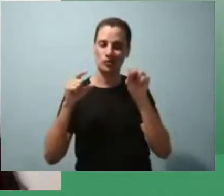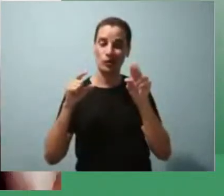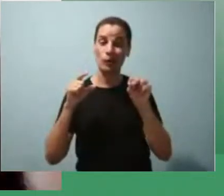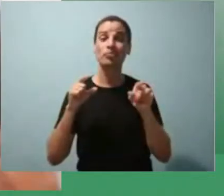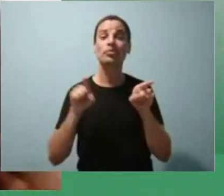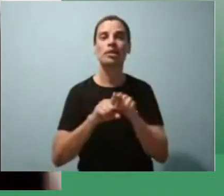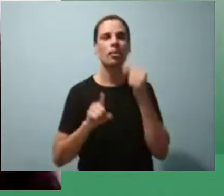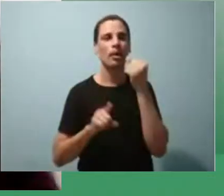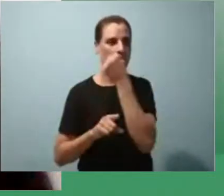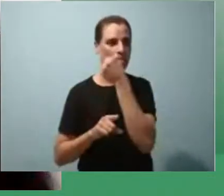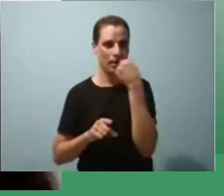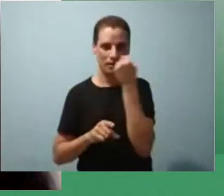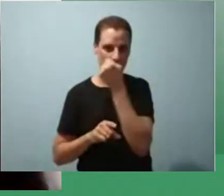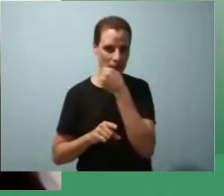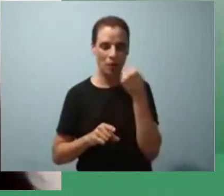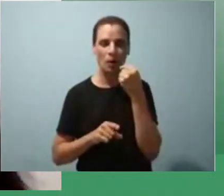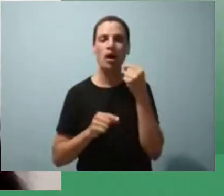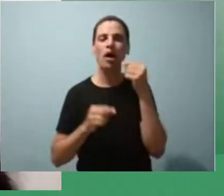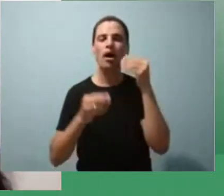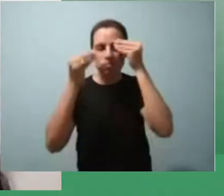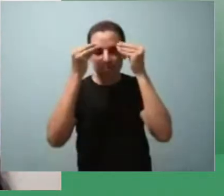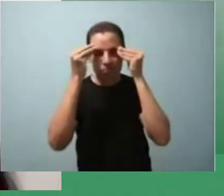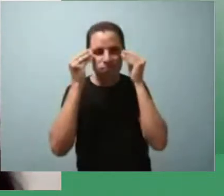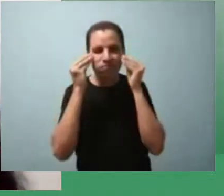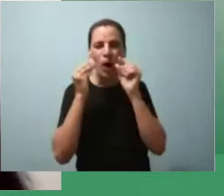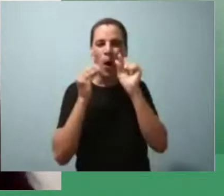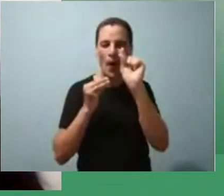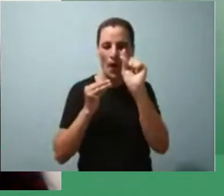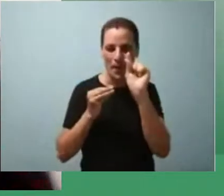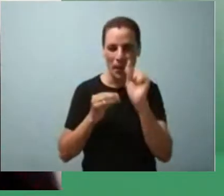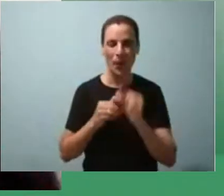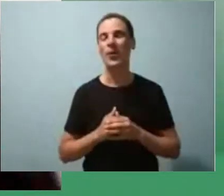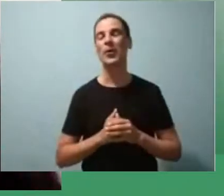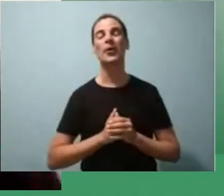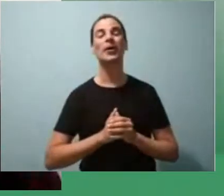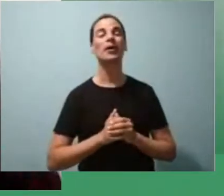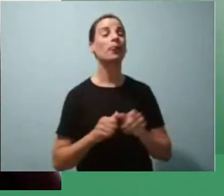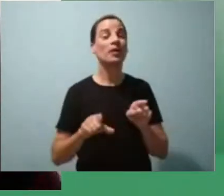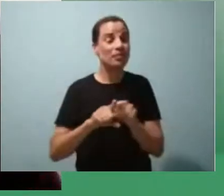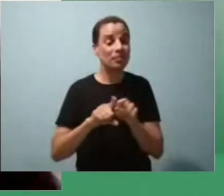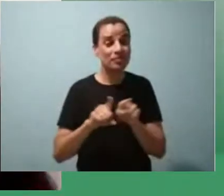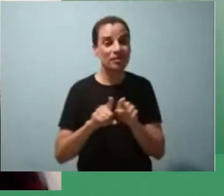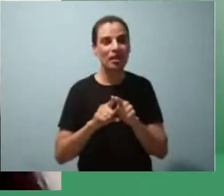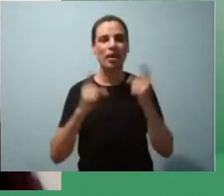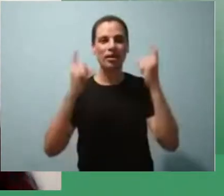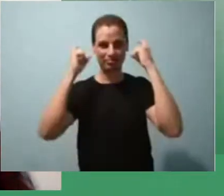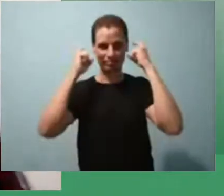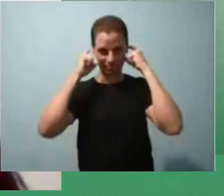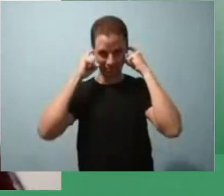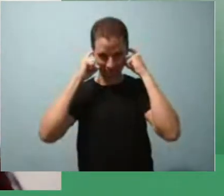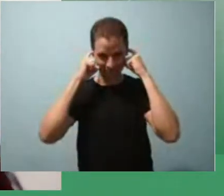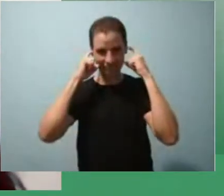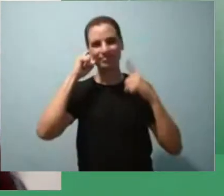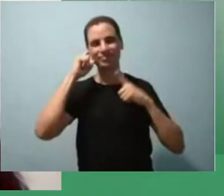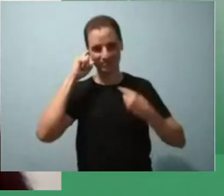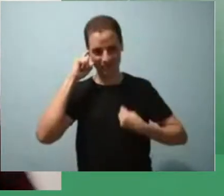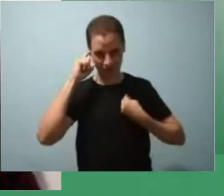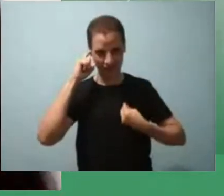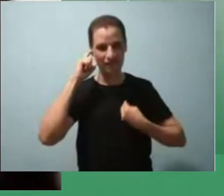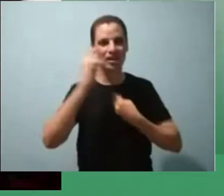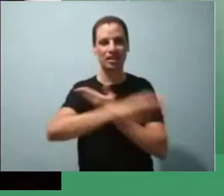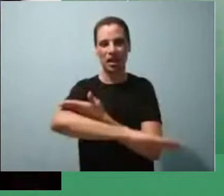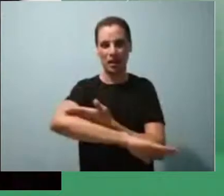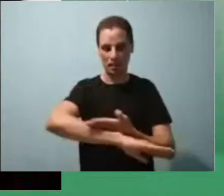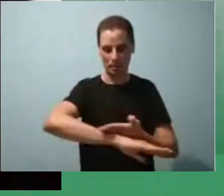batom, estou um pouco de maquiagem também, estou com fone de ouvido branco, né?